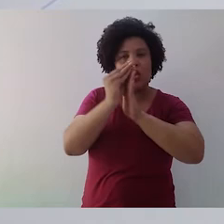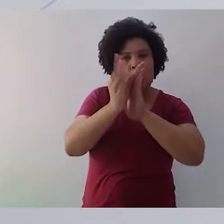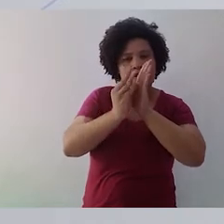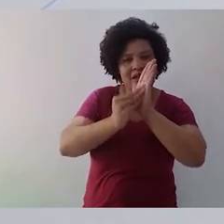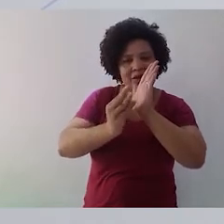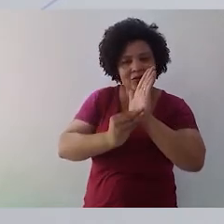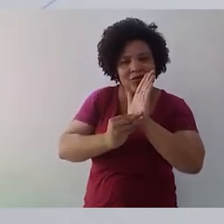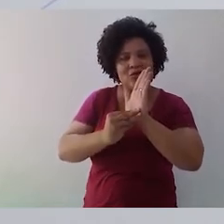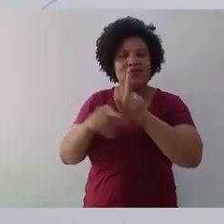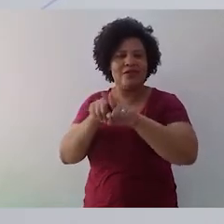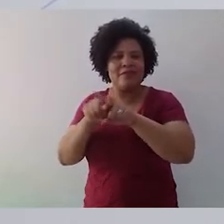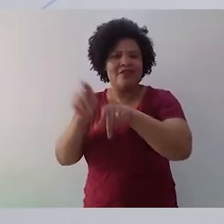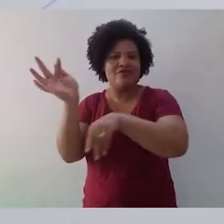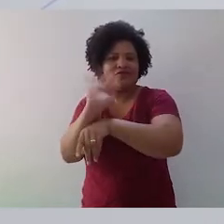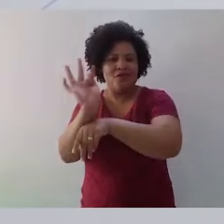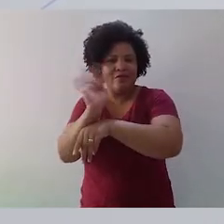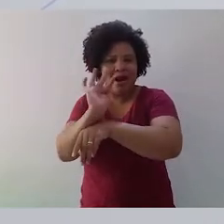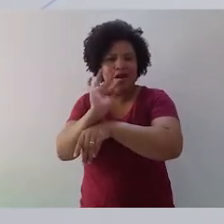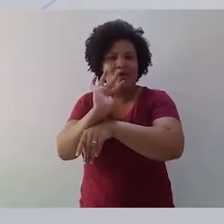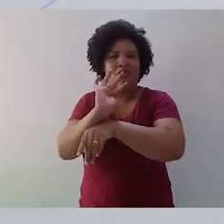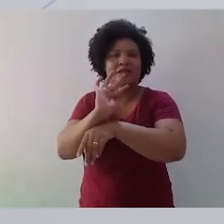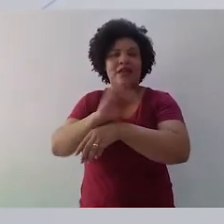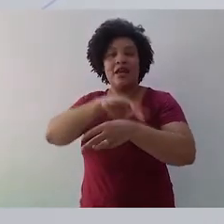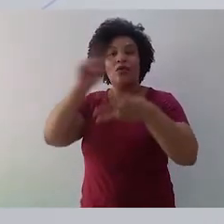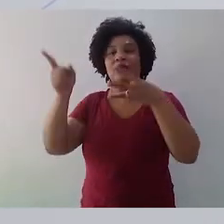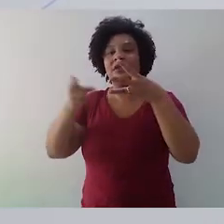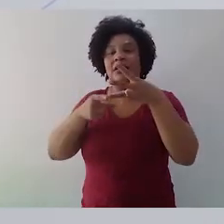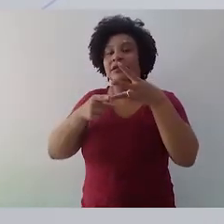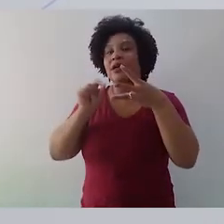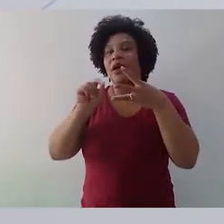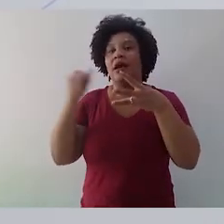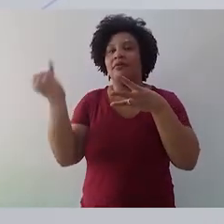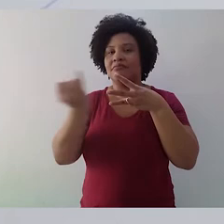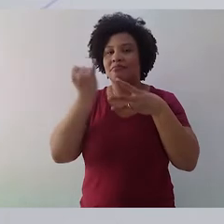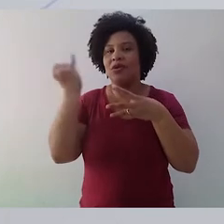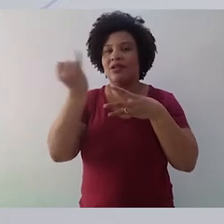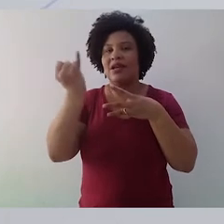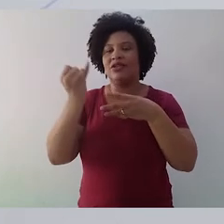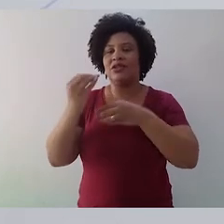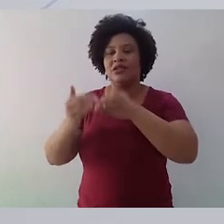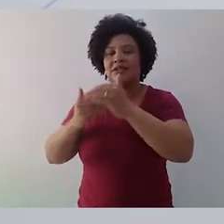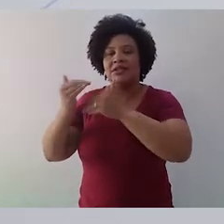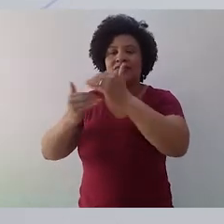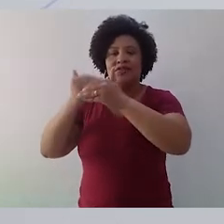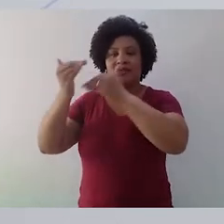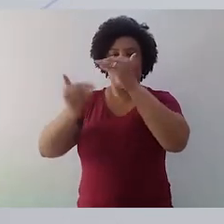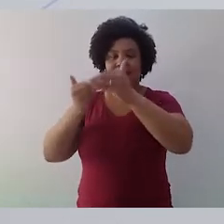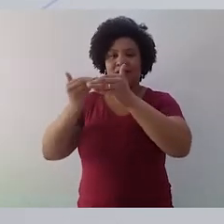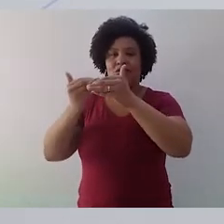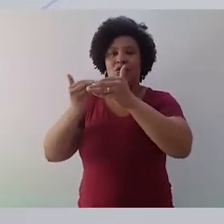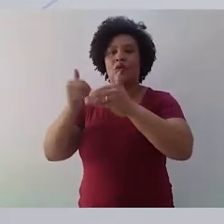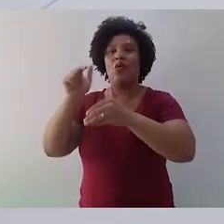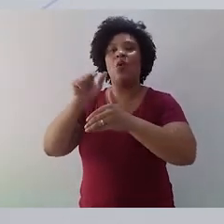há uma terceira dimensão que precisa ser considerada no desenvolvimento daquele que vai fazer uso da